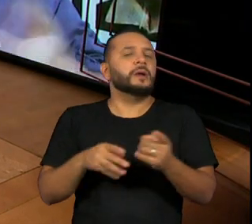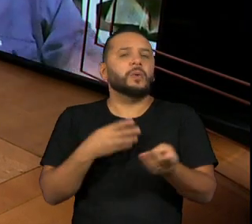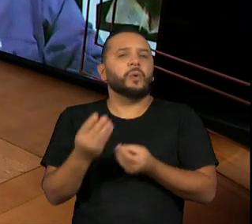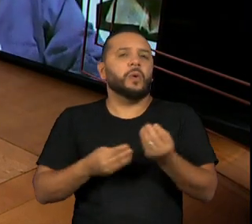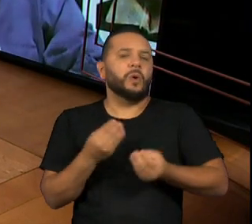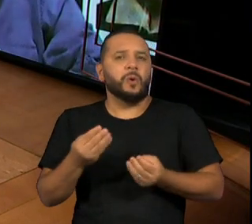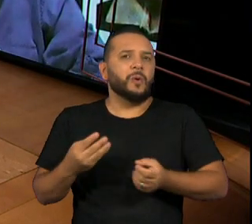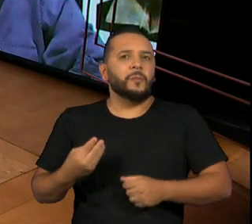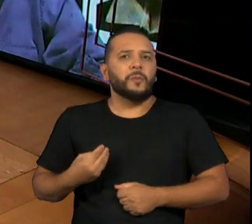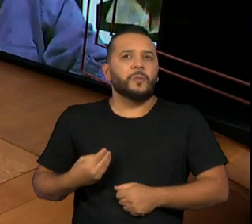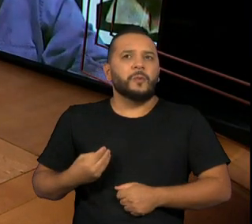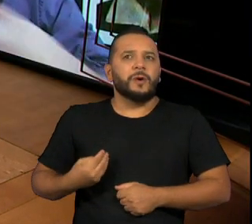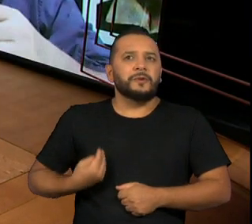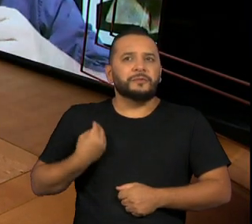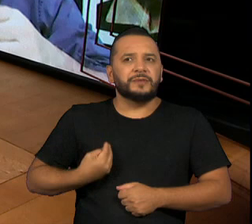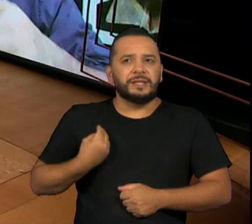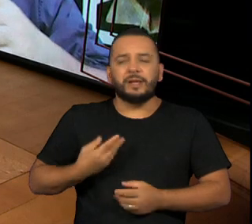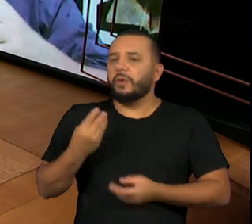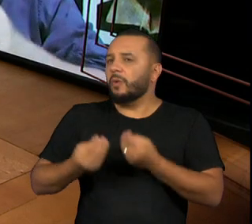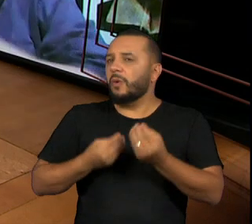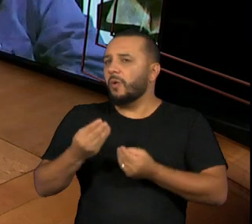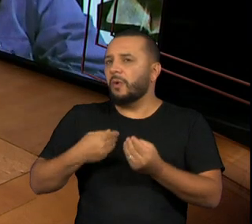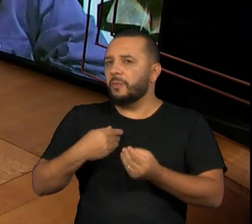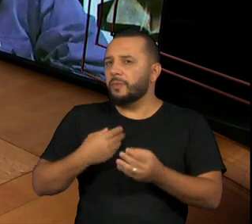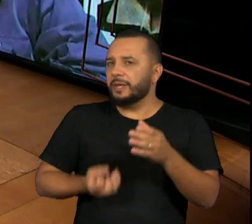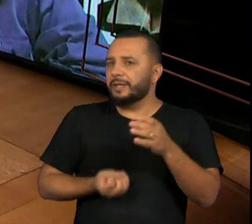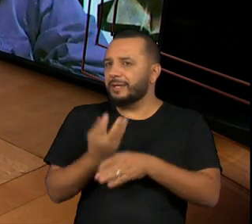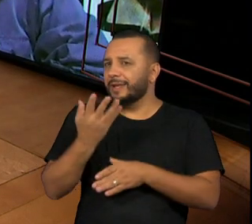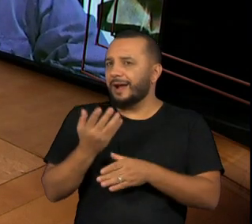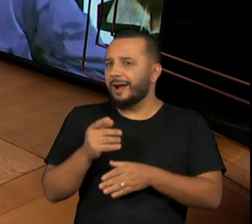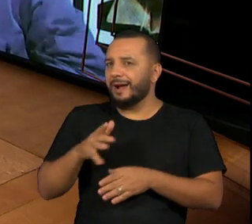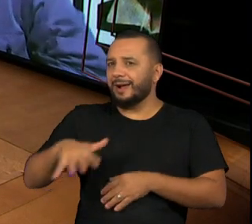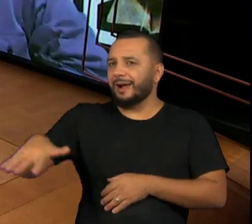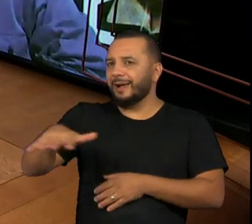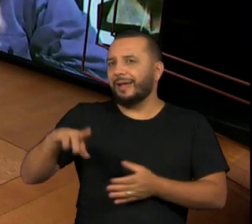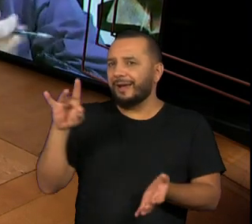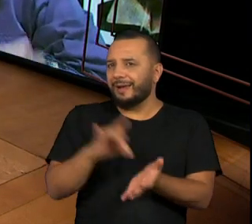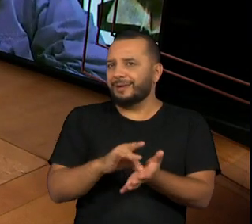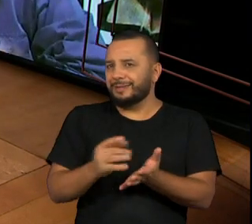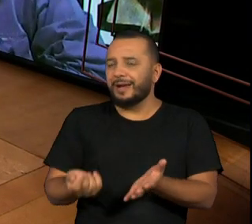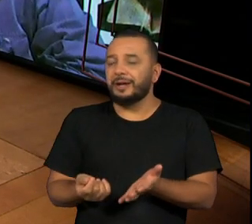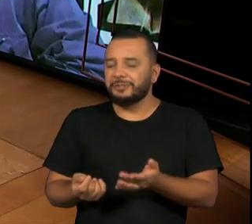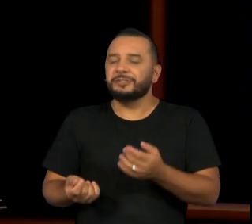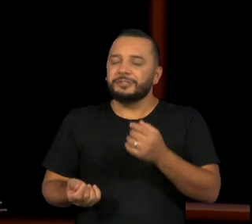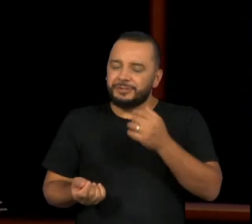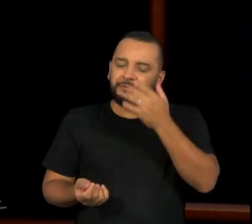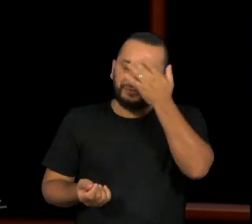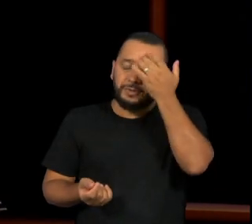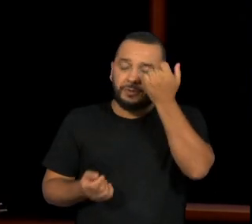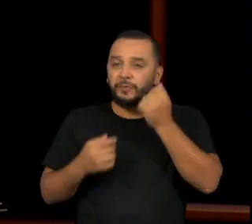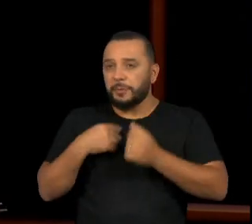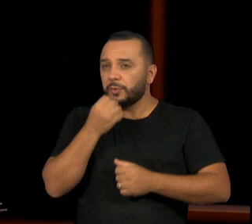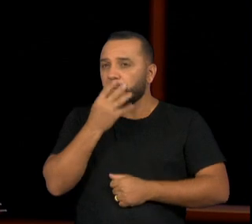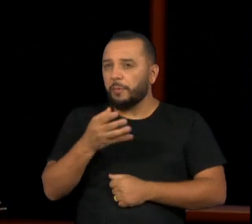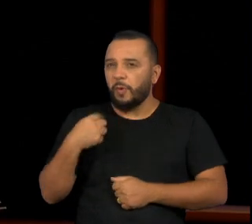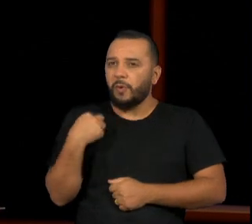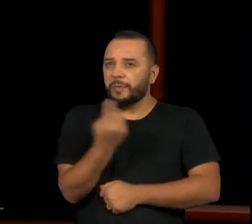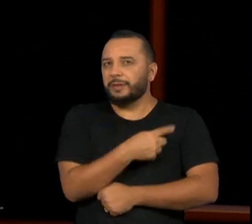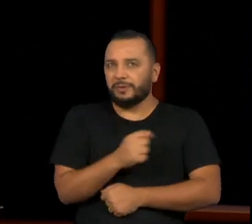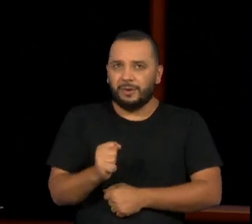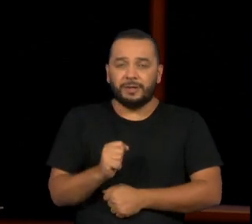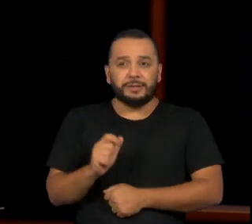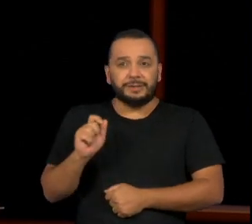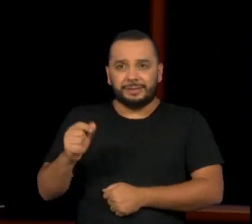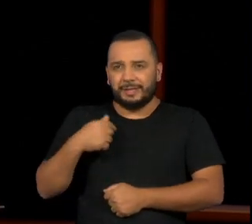eles recriavam a realidade. E foi, assim, uma delícia isso para desfazer as